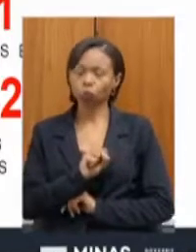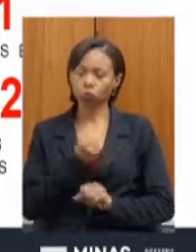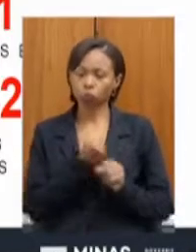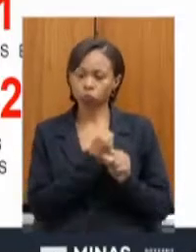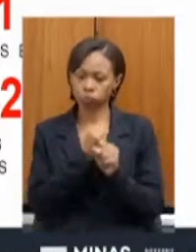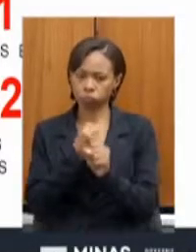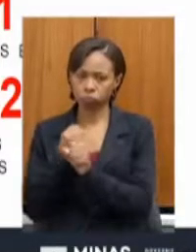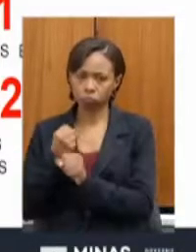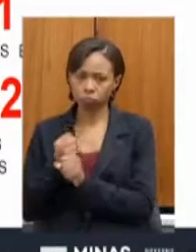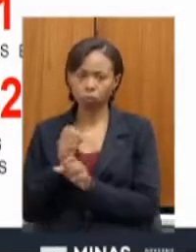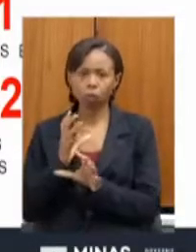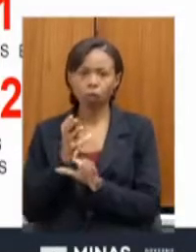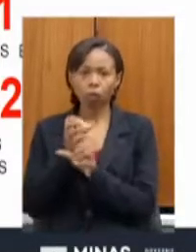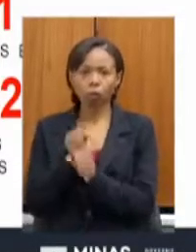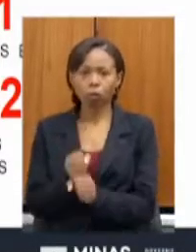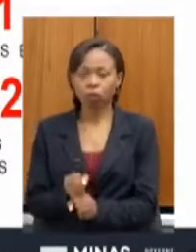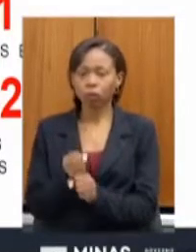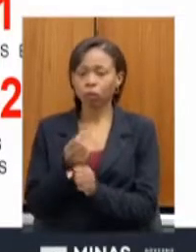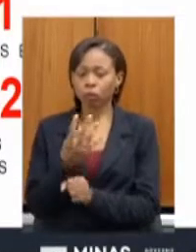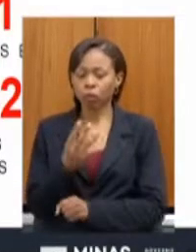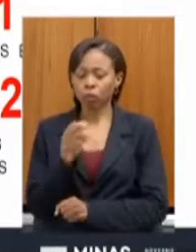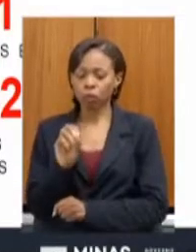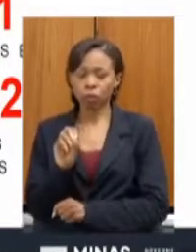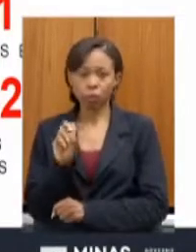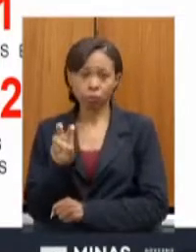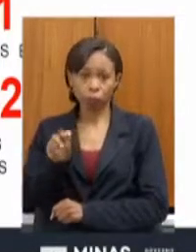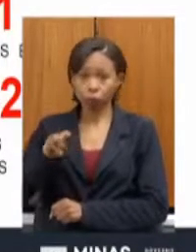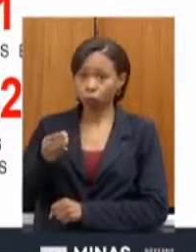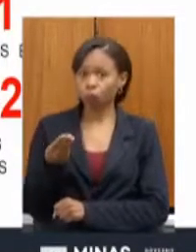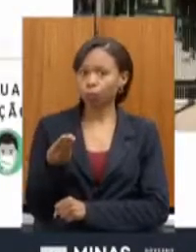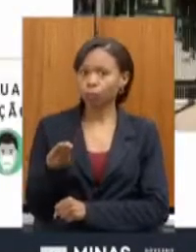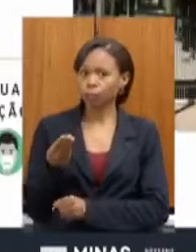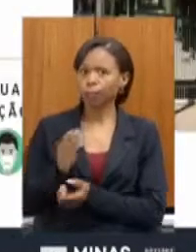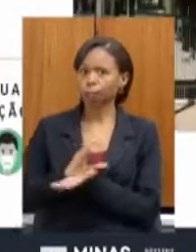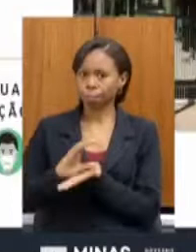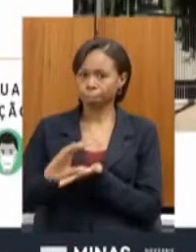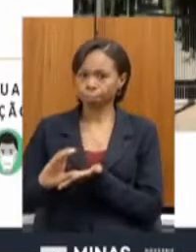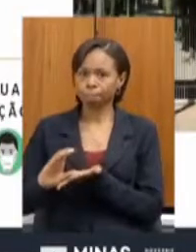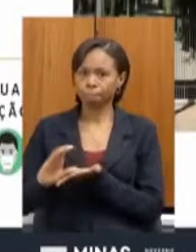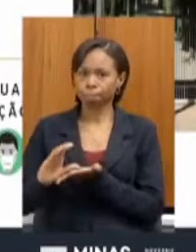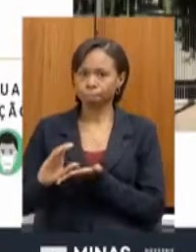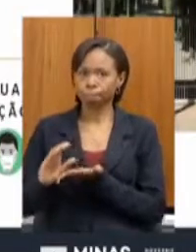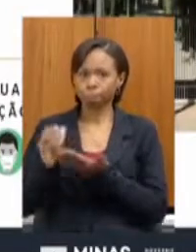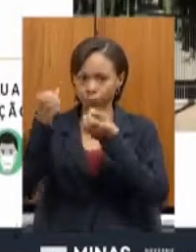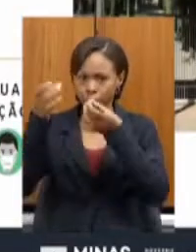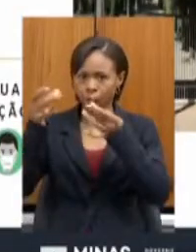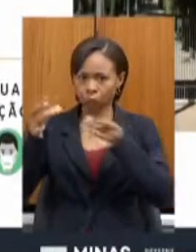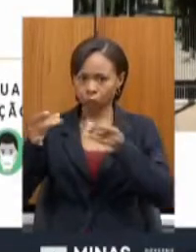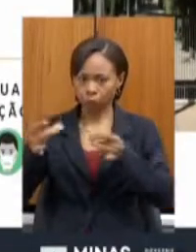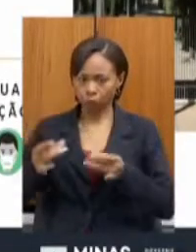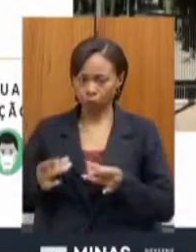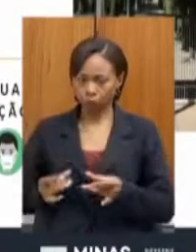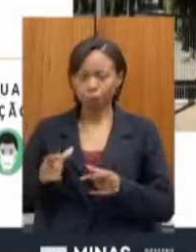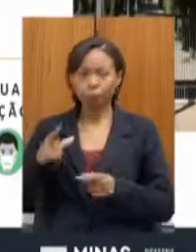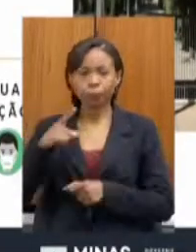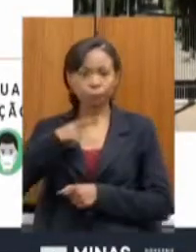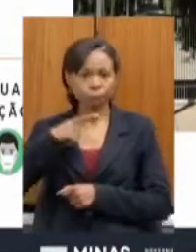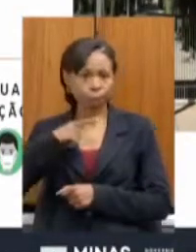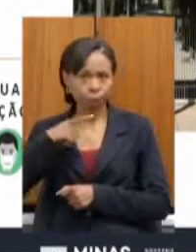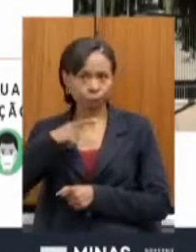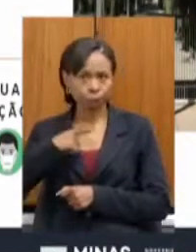405 milhões em investimentos. Vamos passar, a gente vai detalhar um pouquinho quais são. Nós temos aqui